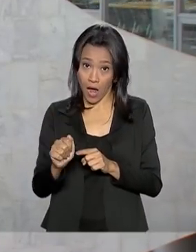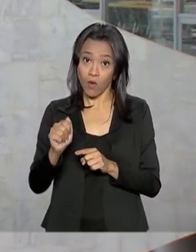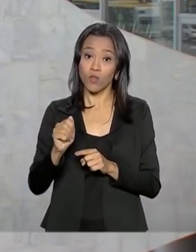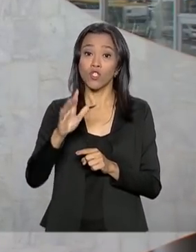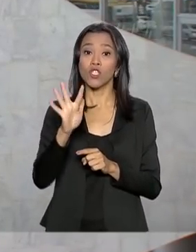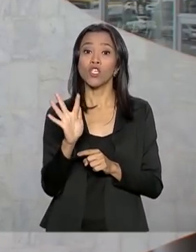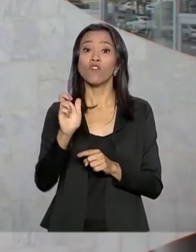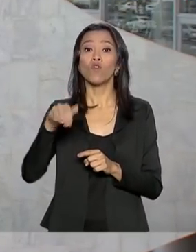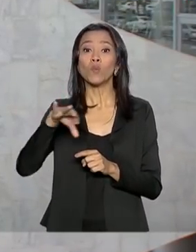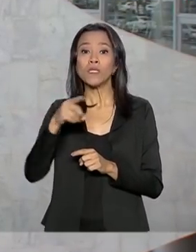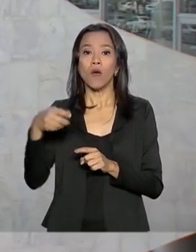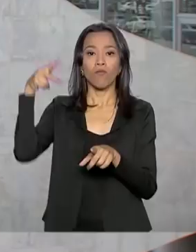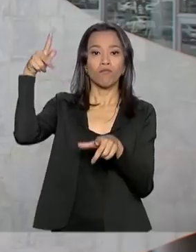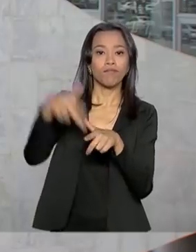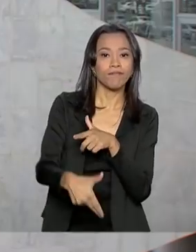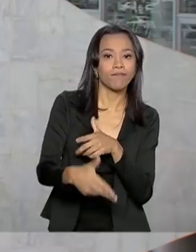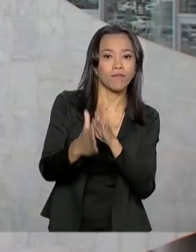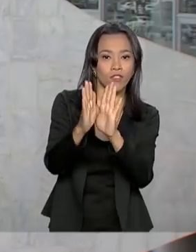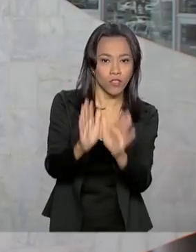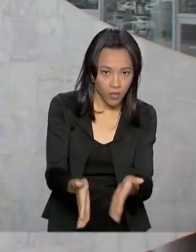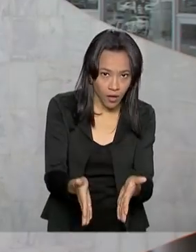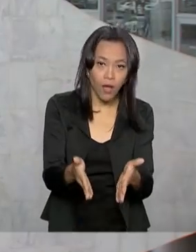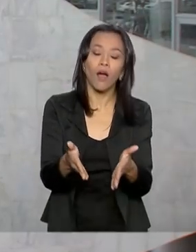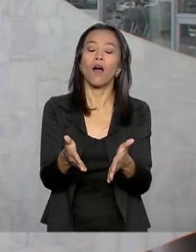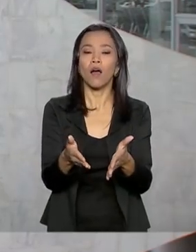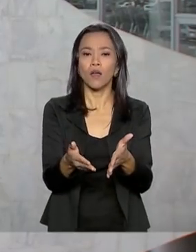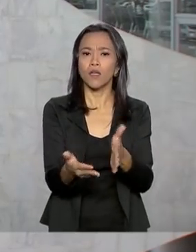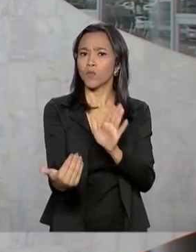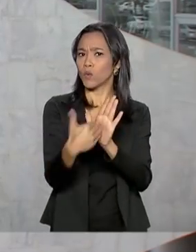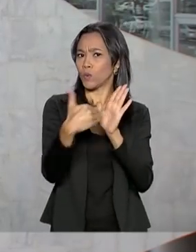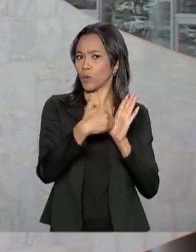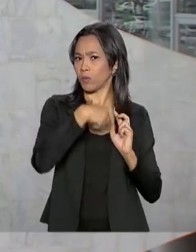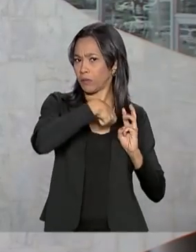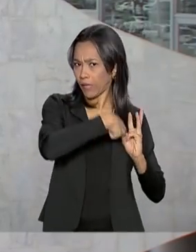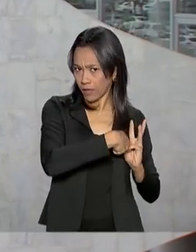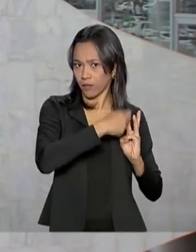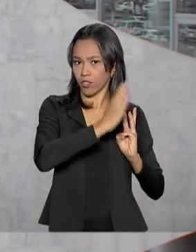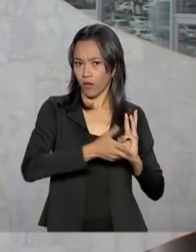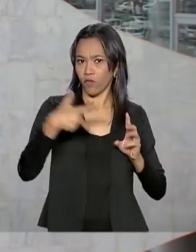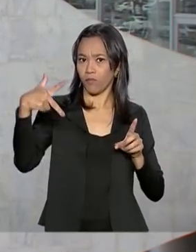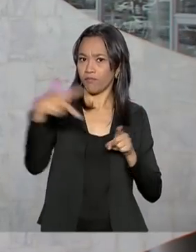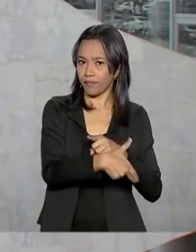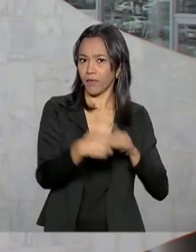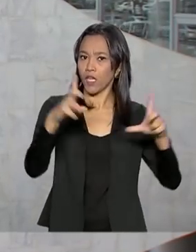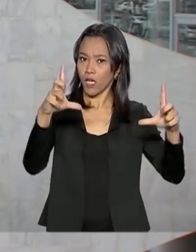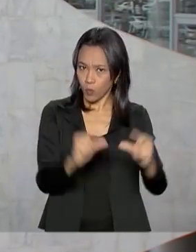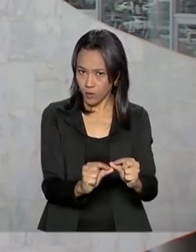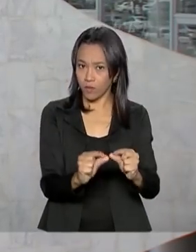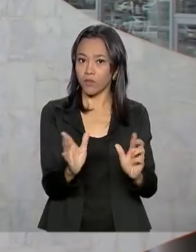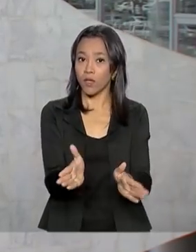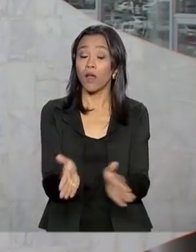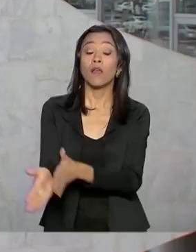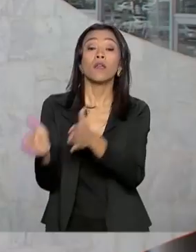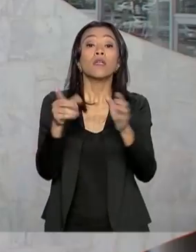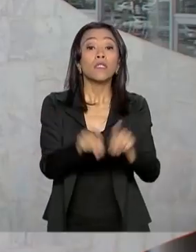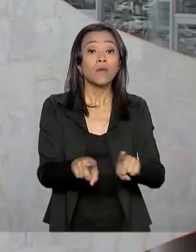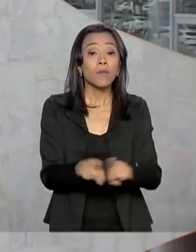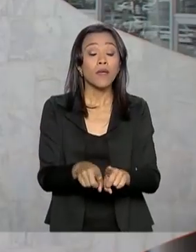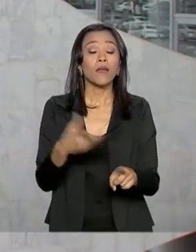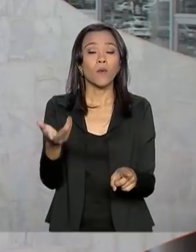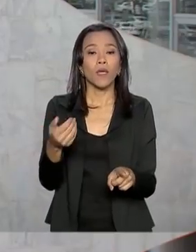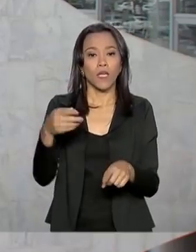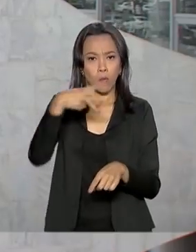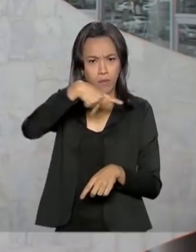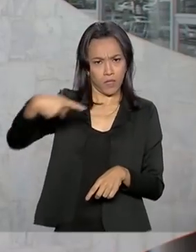já foram cortadas, foram cortadas aí nos últimos meses. E hoje, Carla, existe a expectativa que o presidente Jair